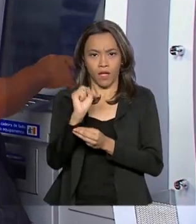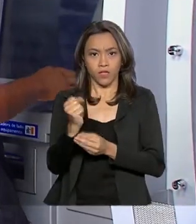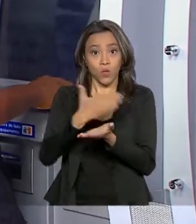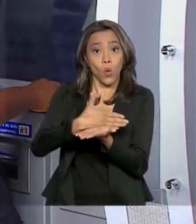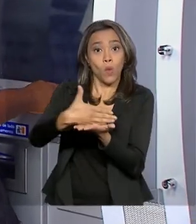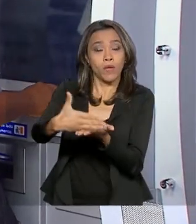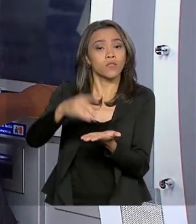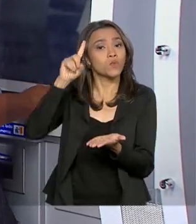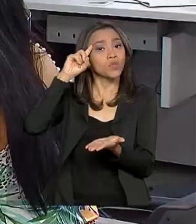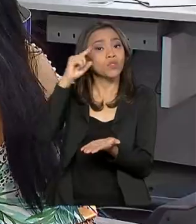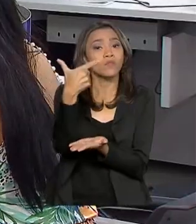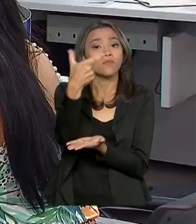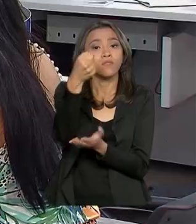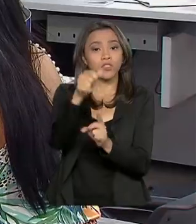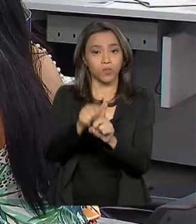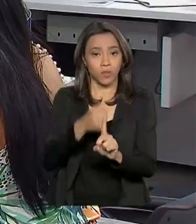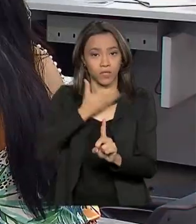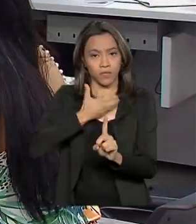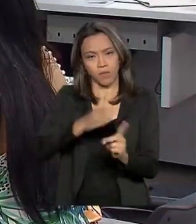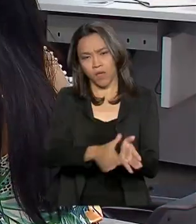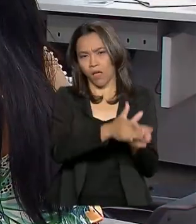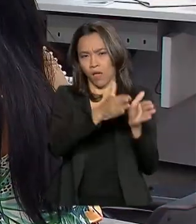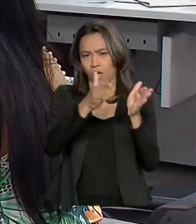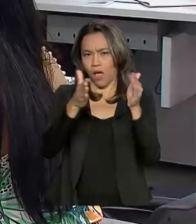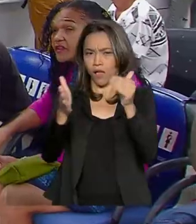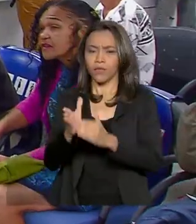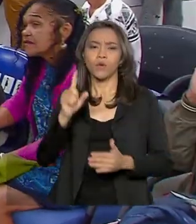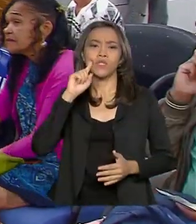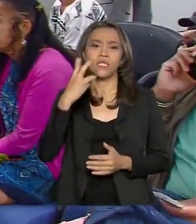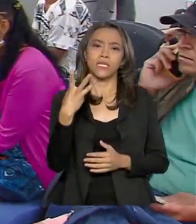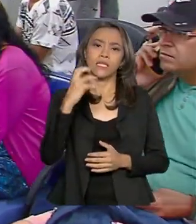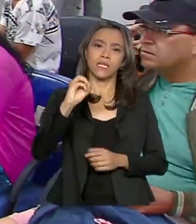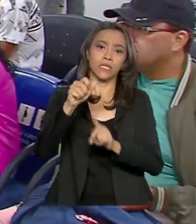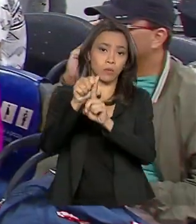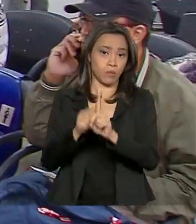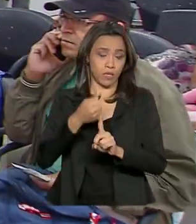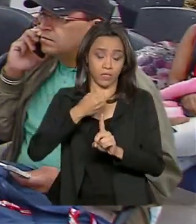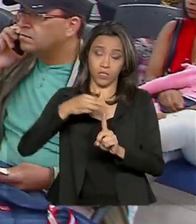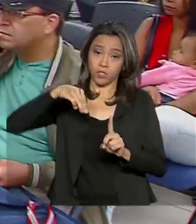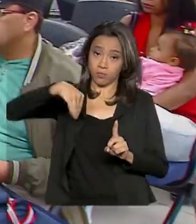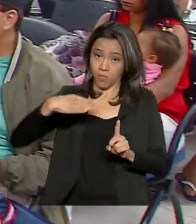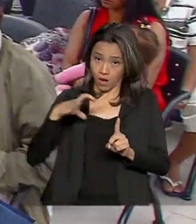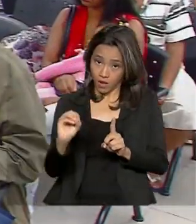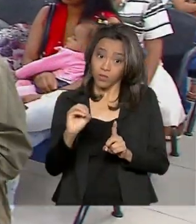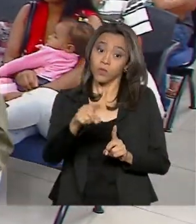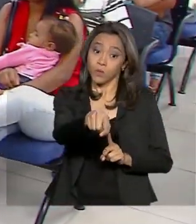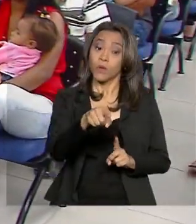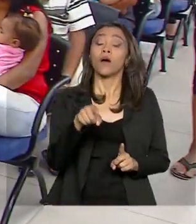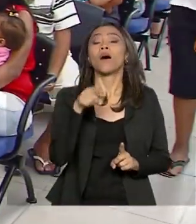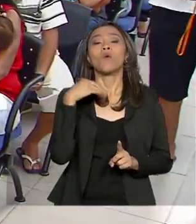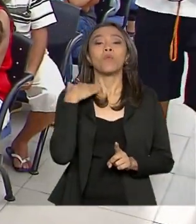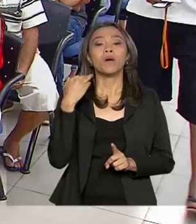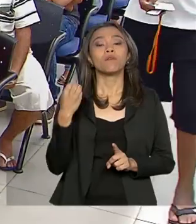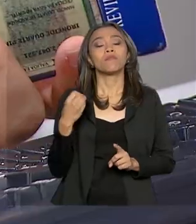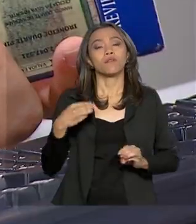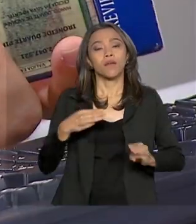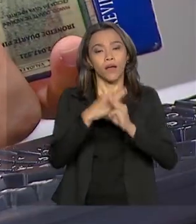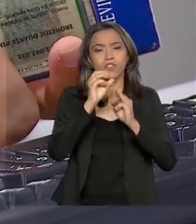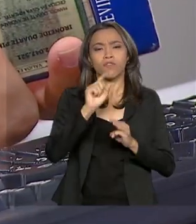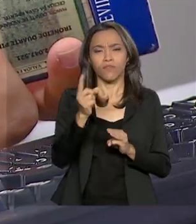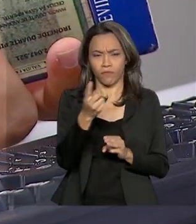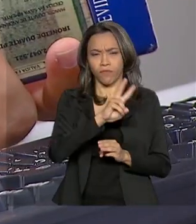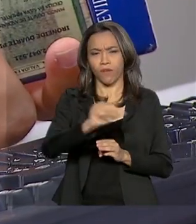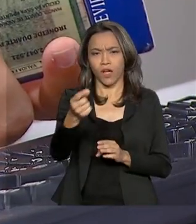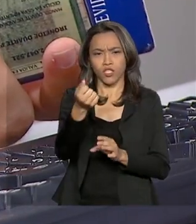dia 20 de dezembro e vão até 30 de março. A Caixa vai creditar o valor extra para quem tem direito na